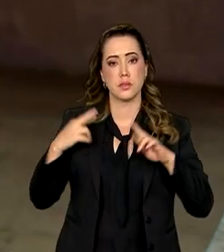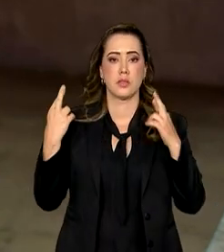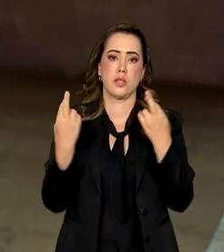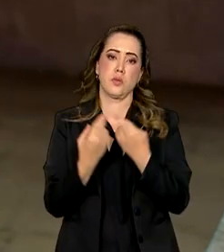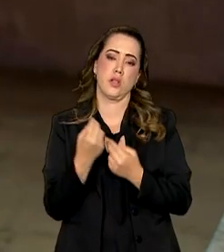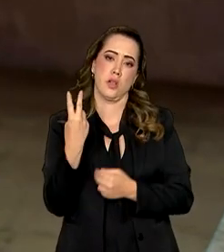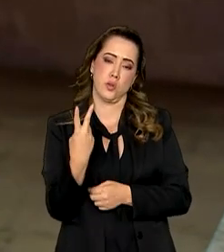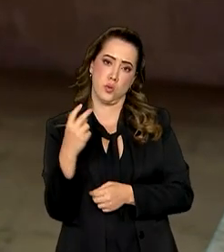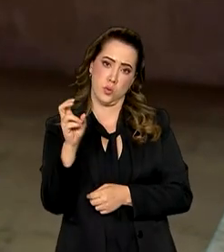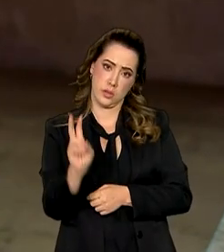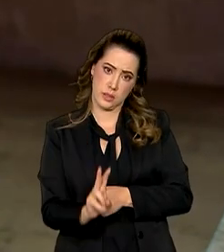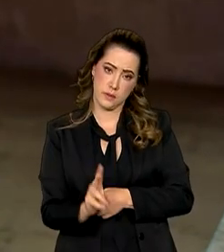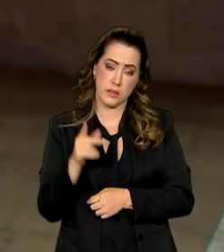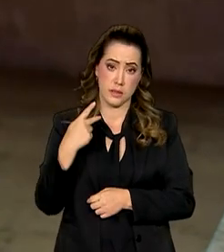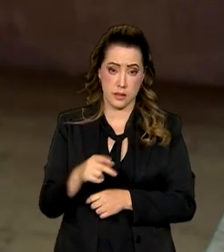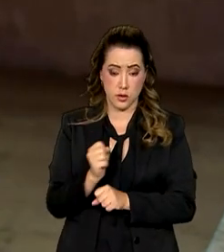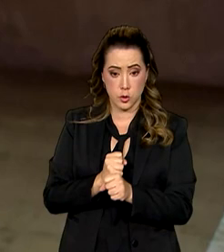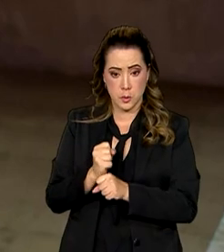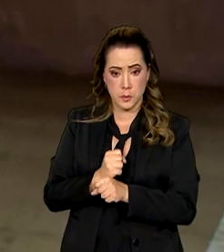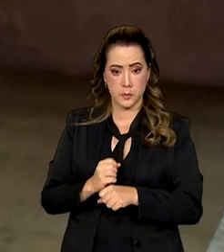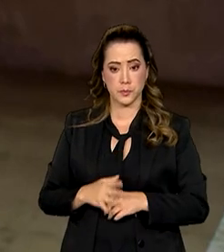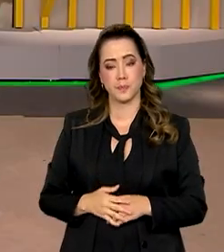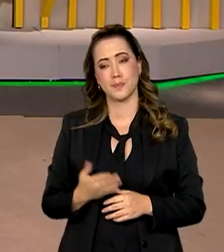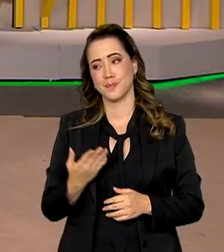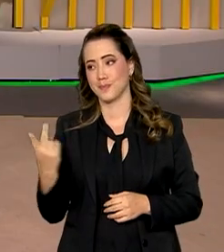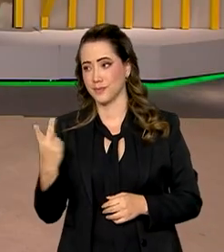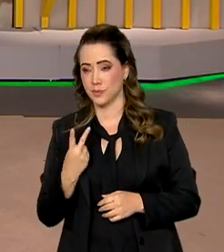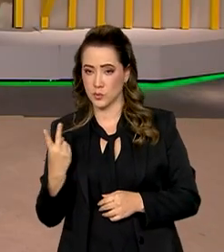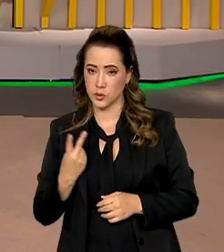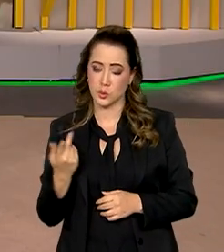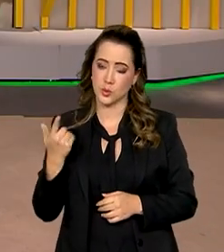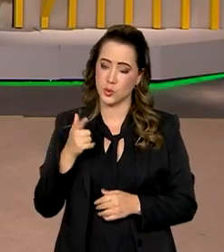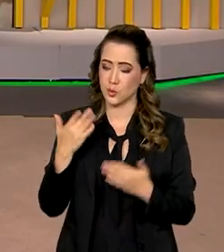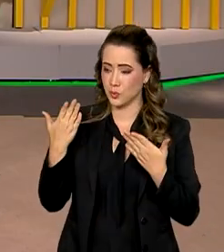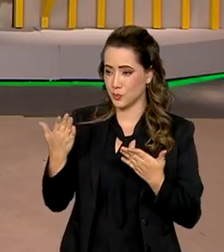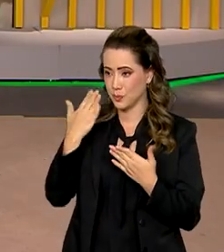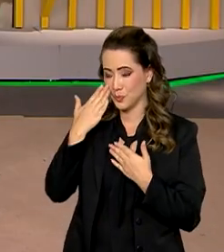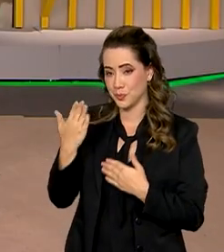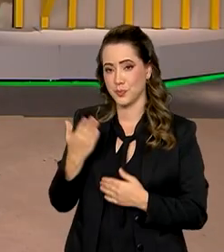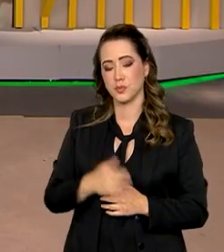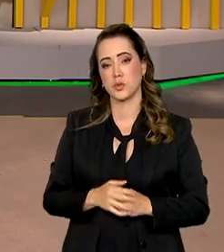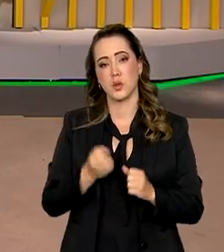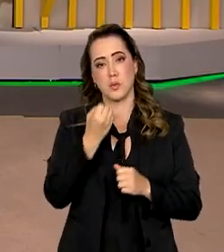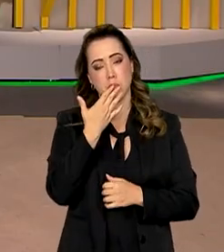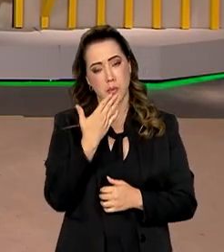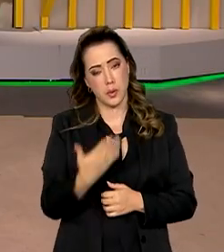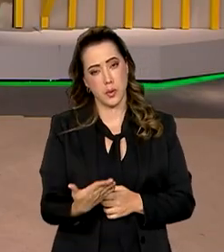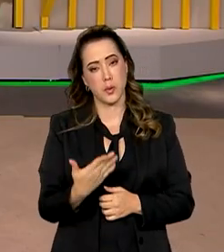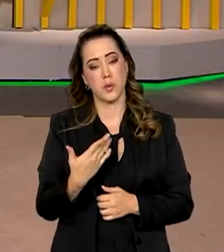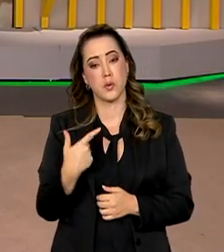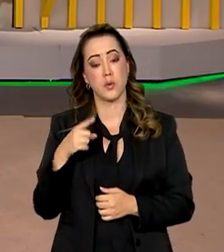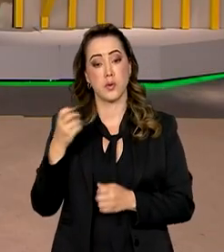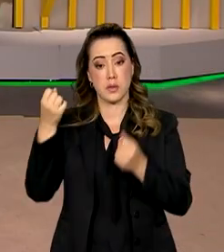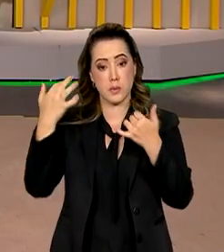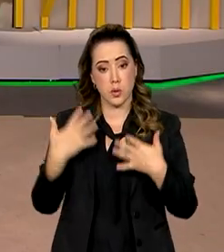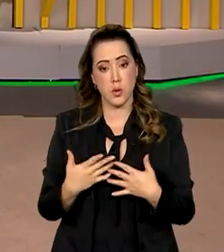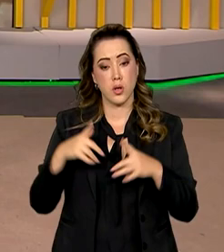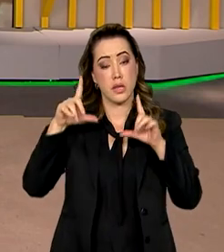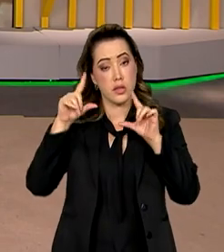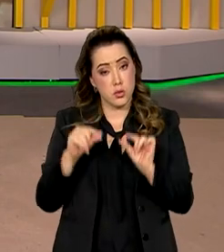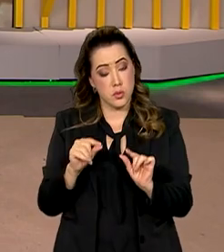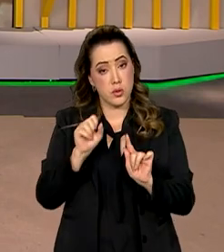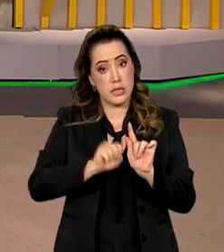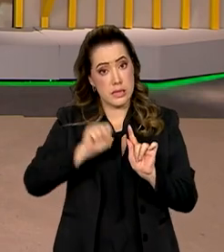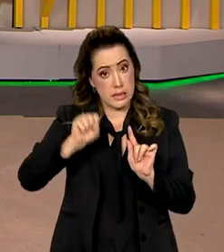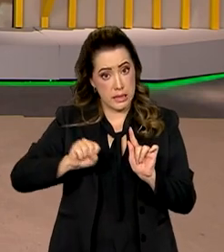duas vezes este ano. Ana, Roberto, volto com vocês no estúdio. Muito bom, Gabriela. como você explicou, a redução da